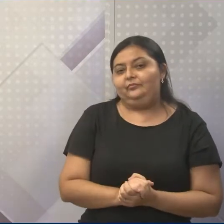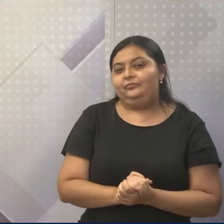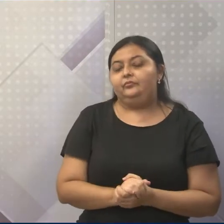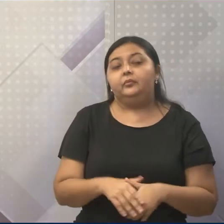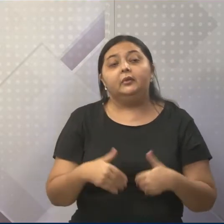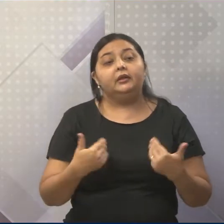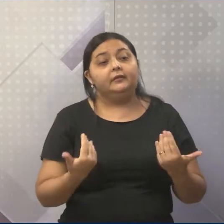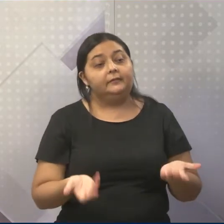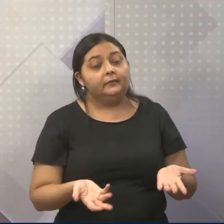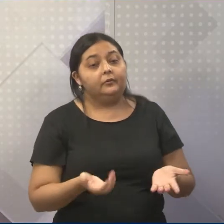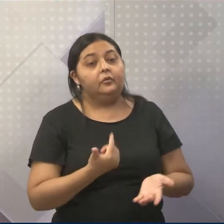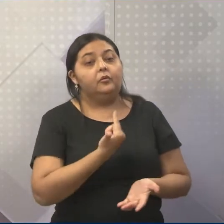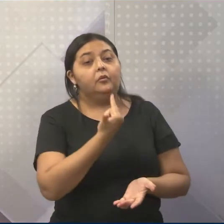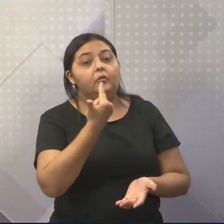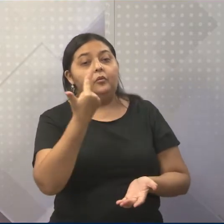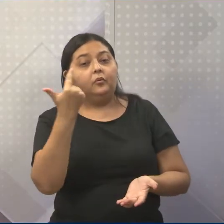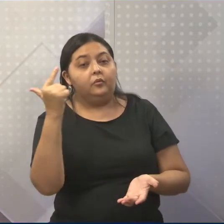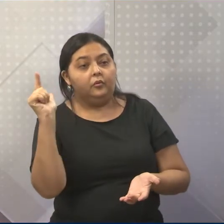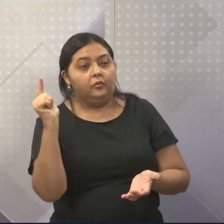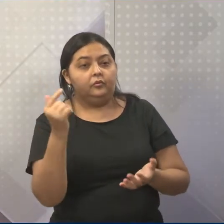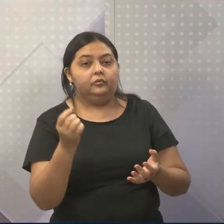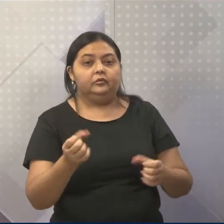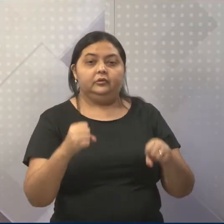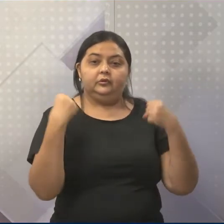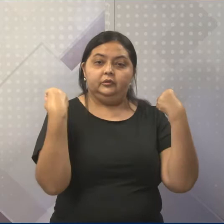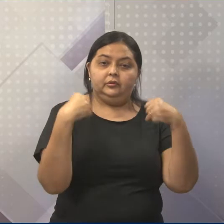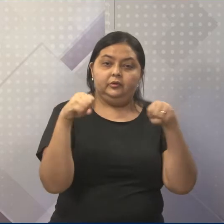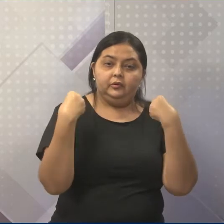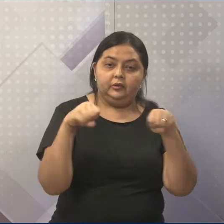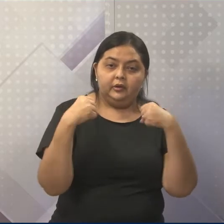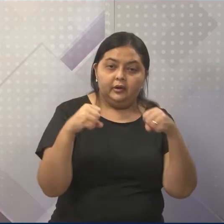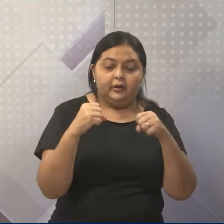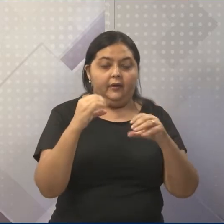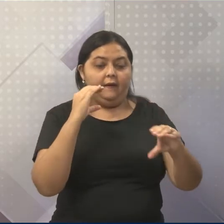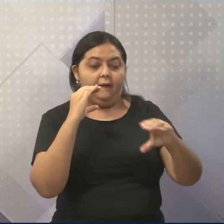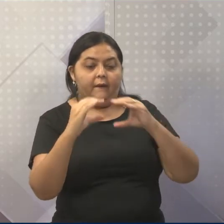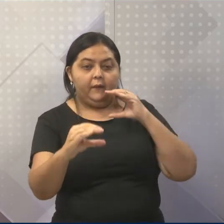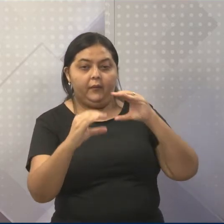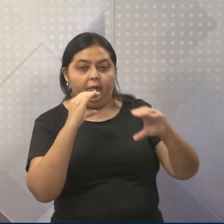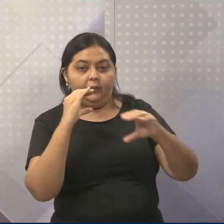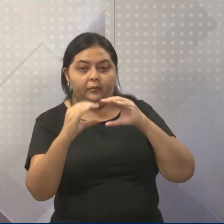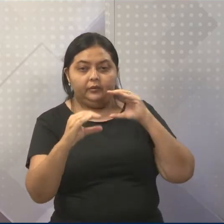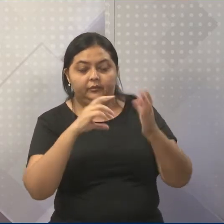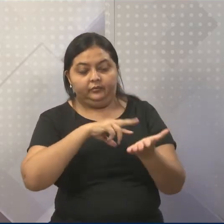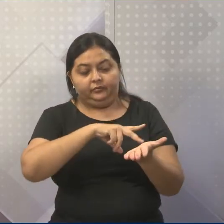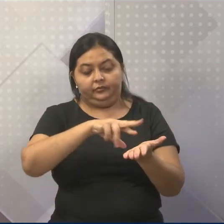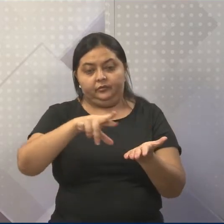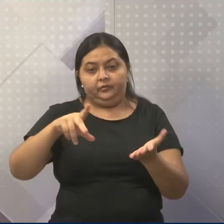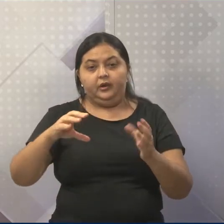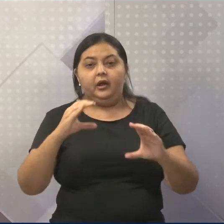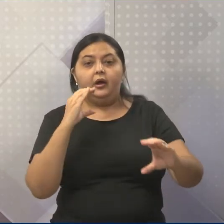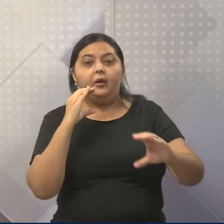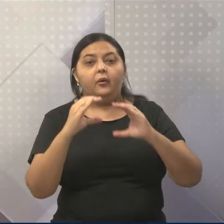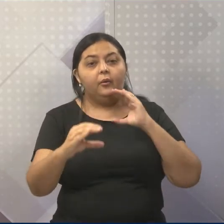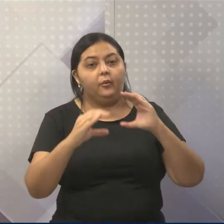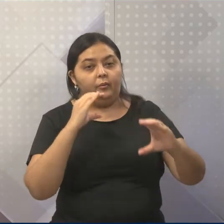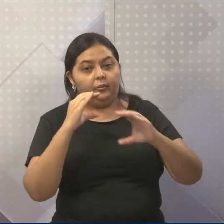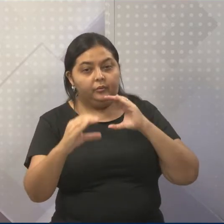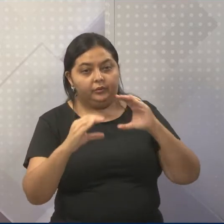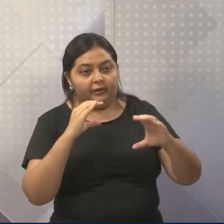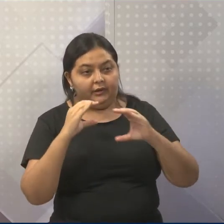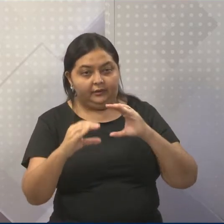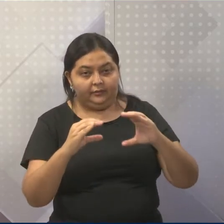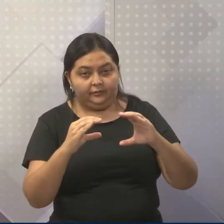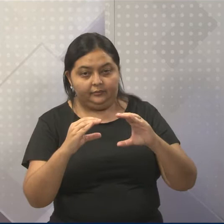coisa também, falamos muito no meio da educação física, a questão da comunicação e seus elementos. Comunicação da ideia da ação de se